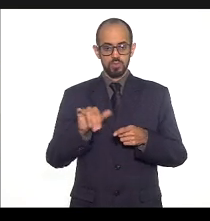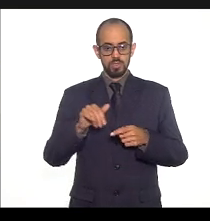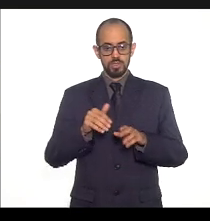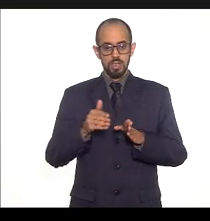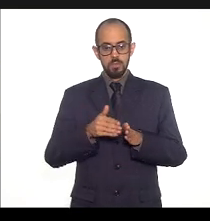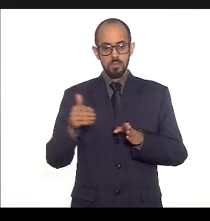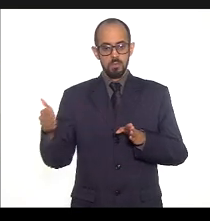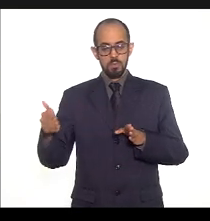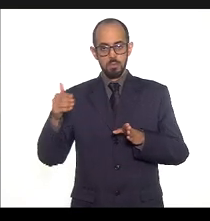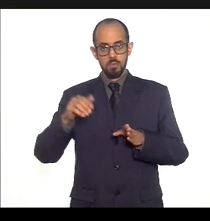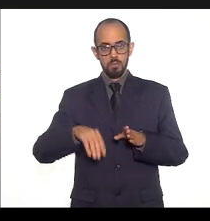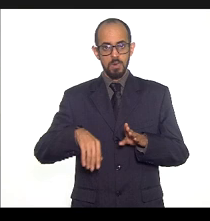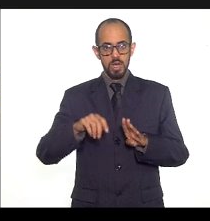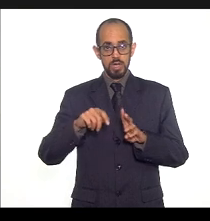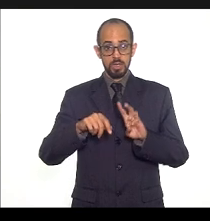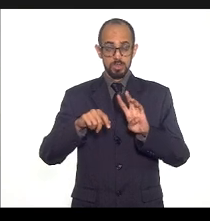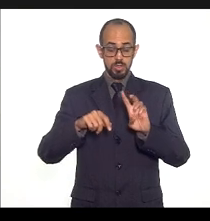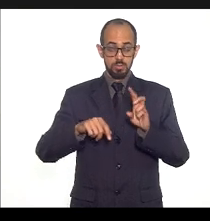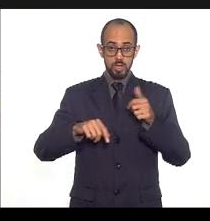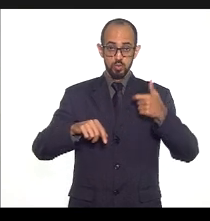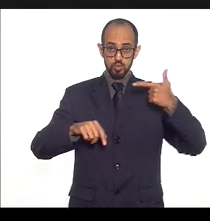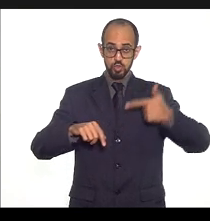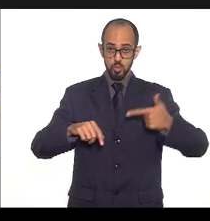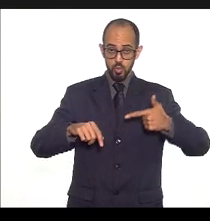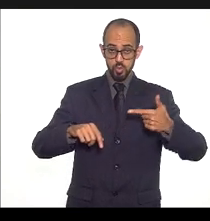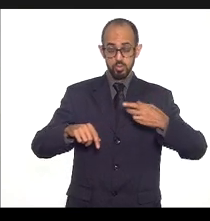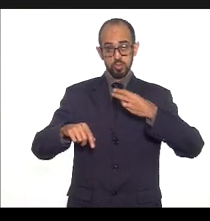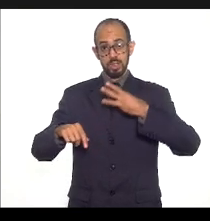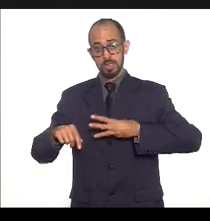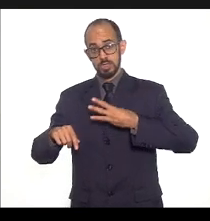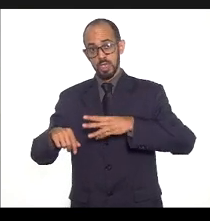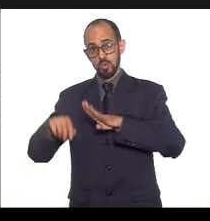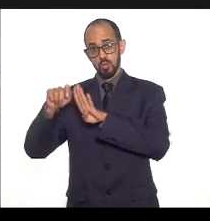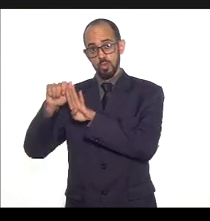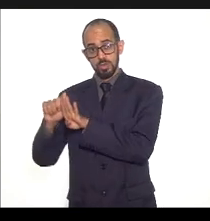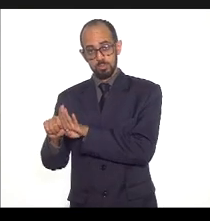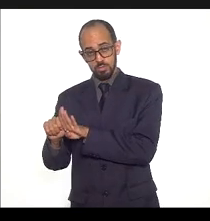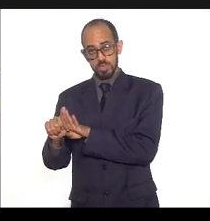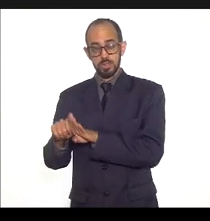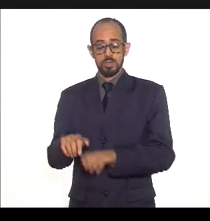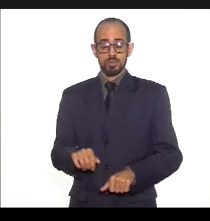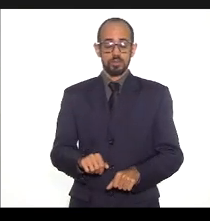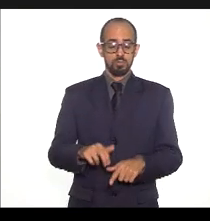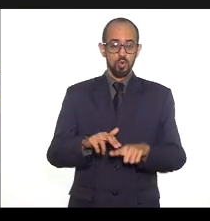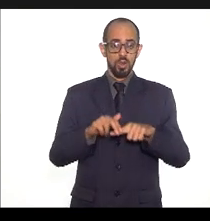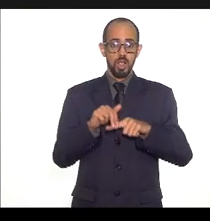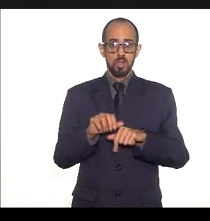e uma meta está sendo reestruturada em decorrente do impacto escorridor pela pandemia